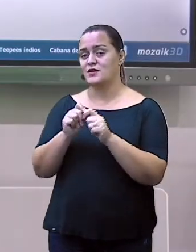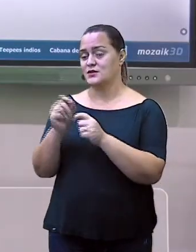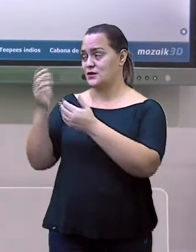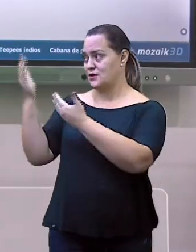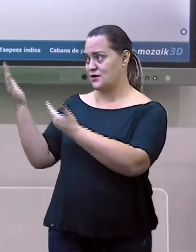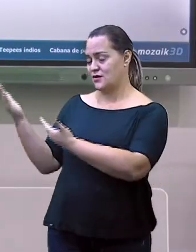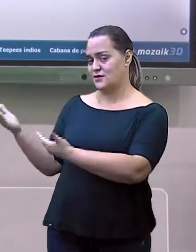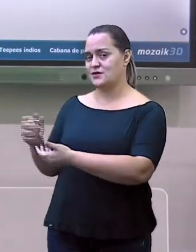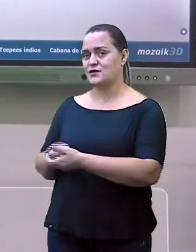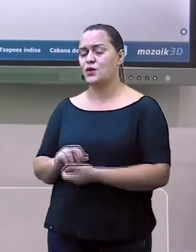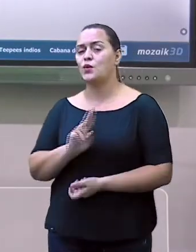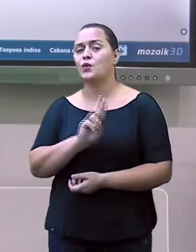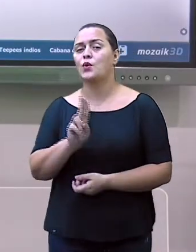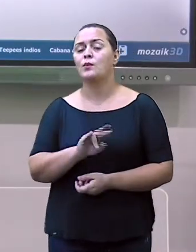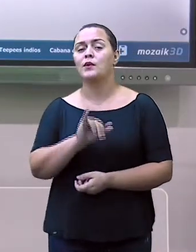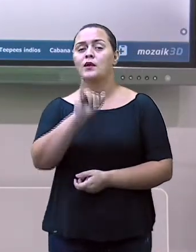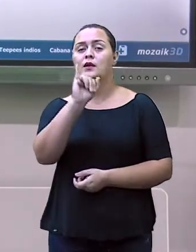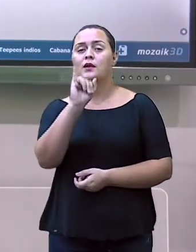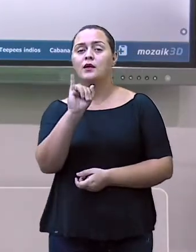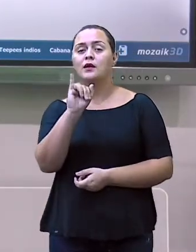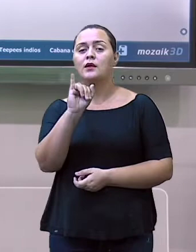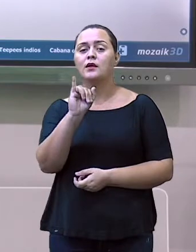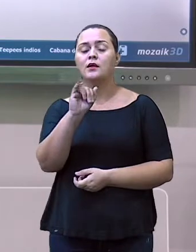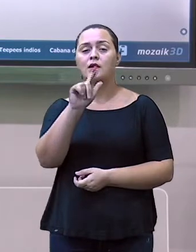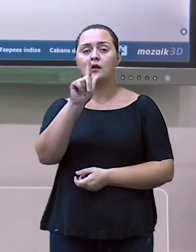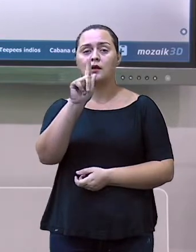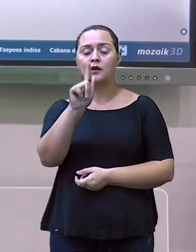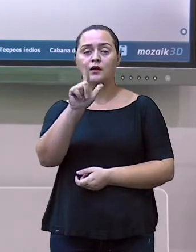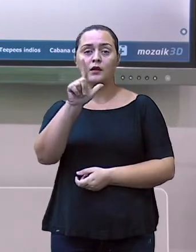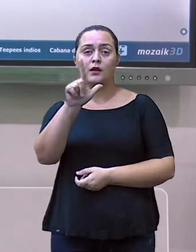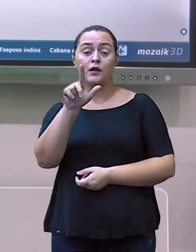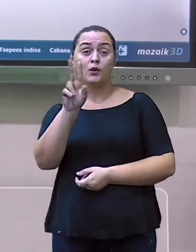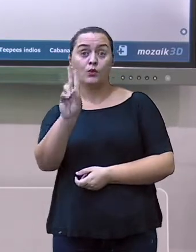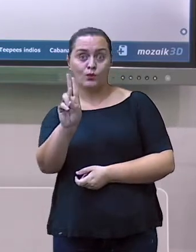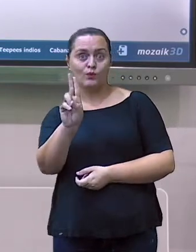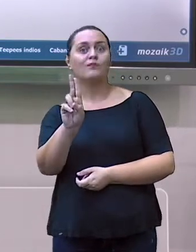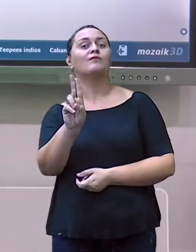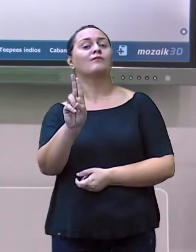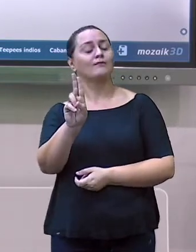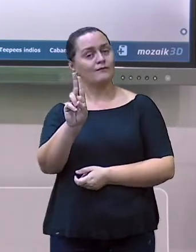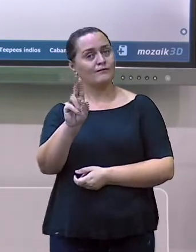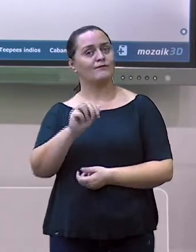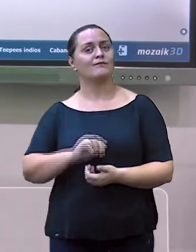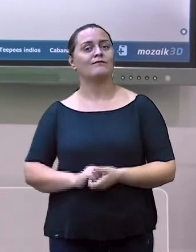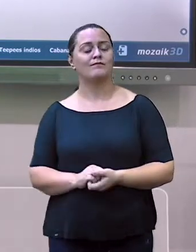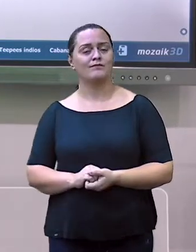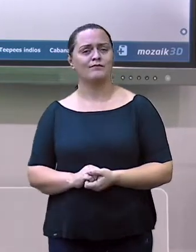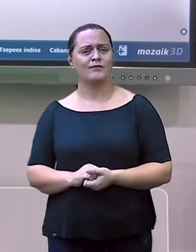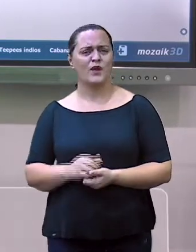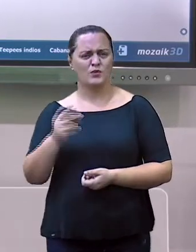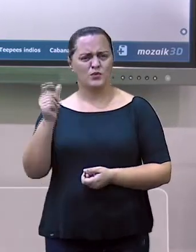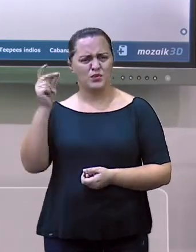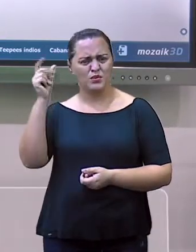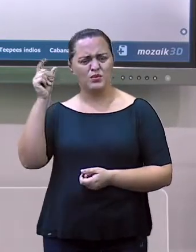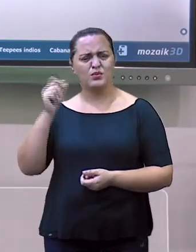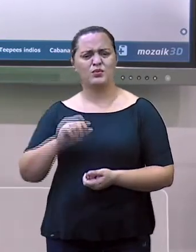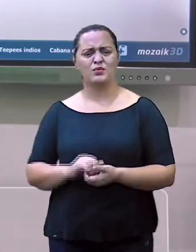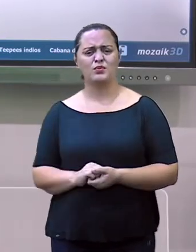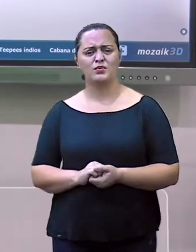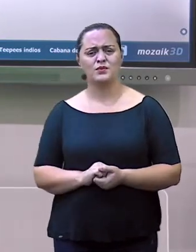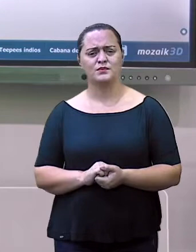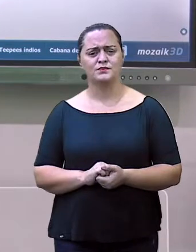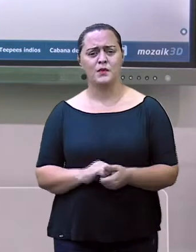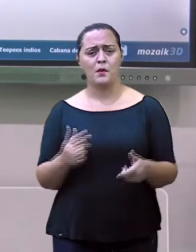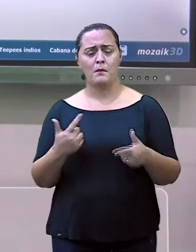Mas os iglus, olha só, são tradicionalmente usados pelos esquimós, para se protegerem das